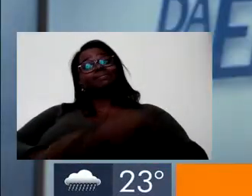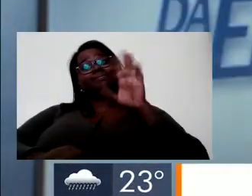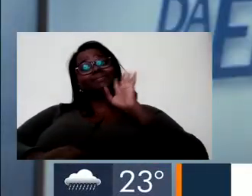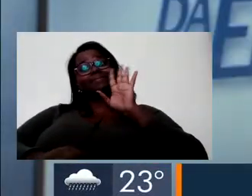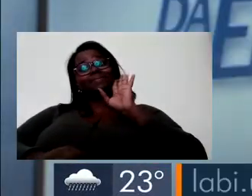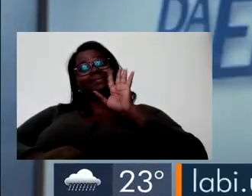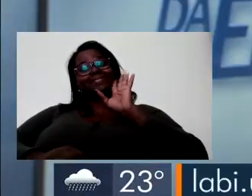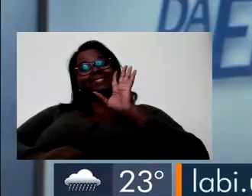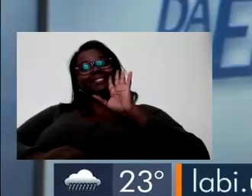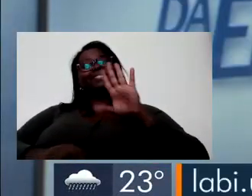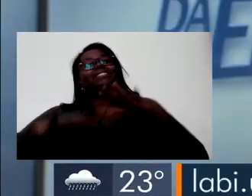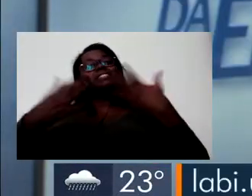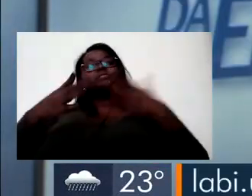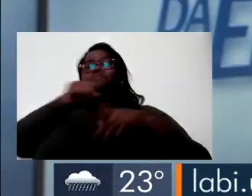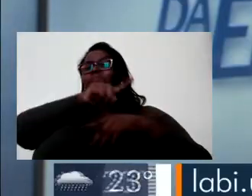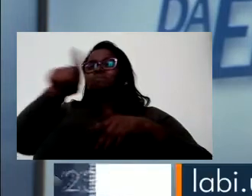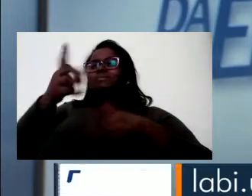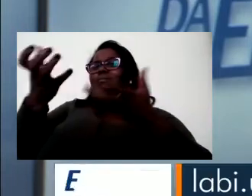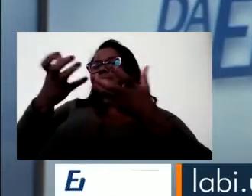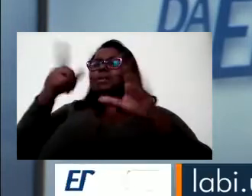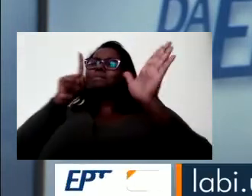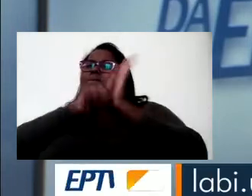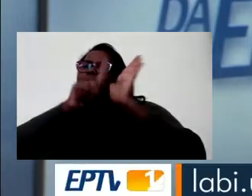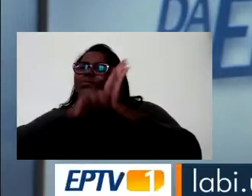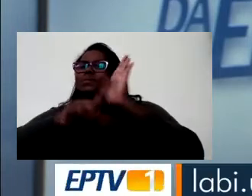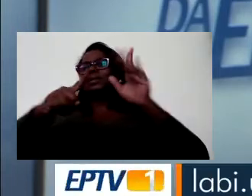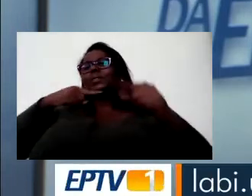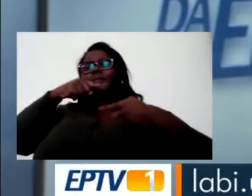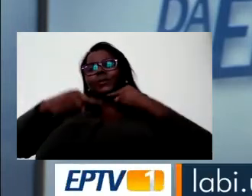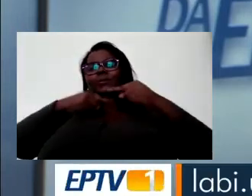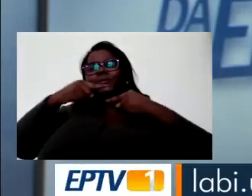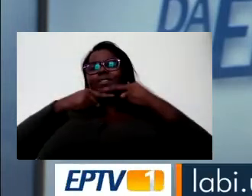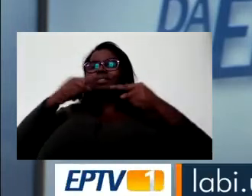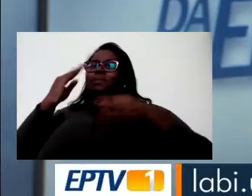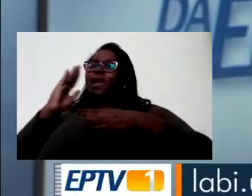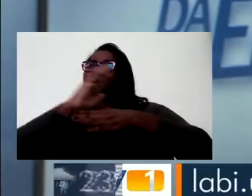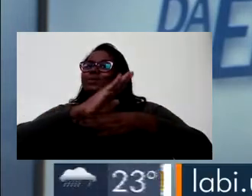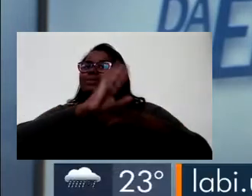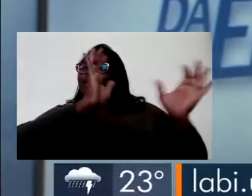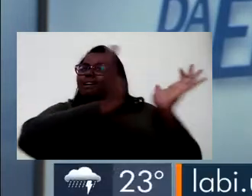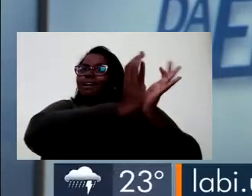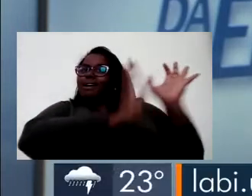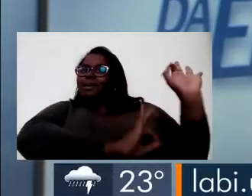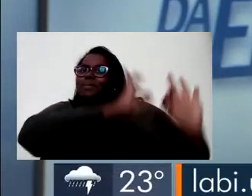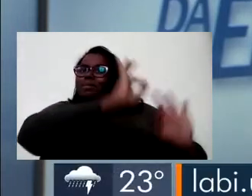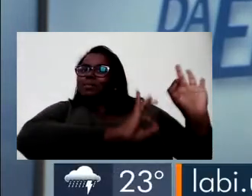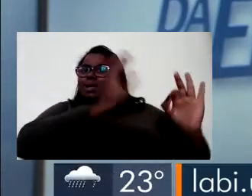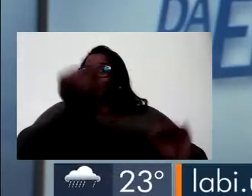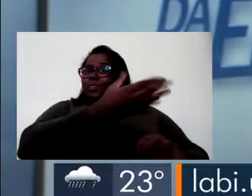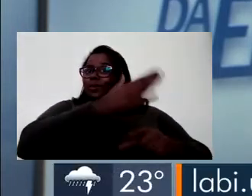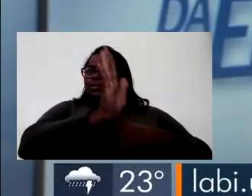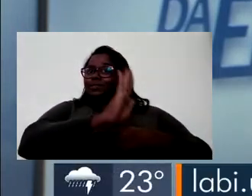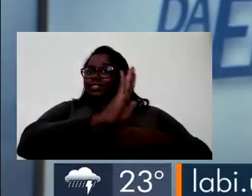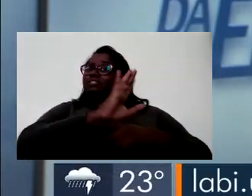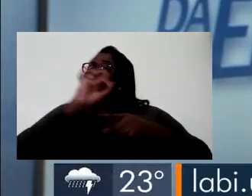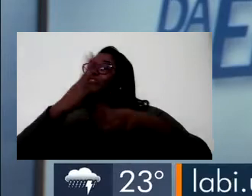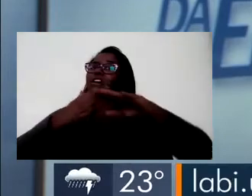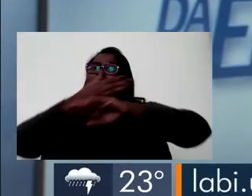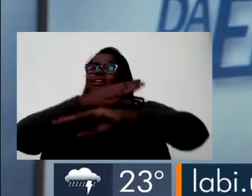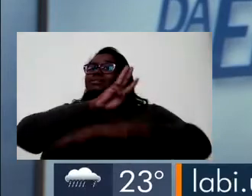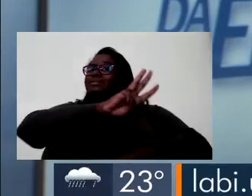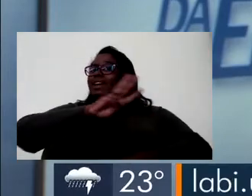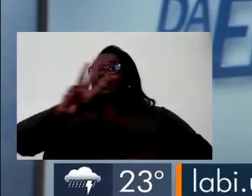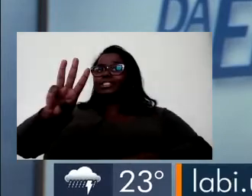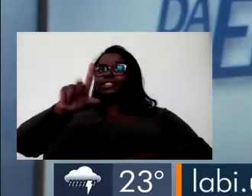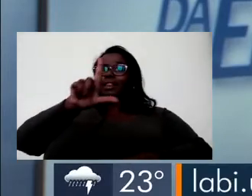Legal demais, né? E para mandar perguntas e tirar dúvidas que vão ajudar na produção de novos vídeos, é só acessar o site lab